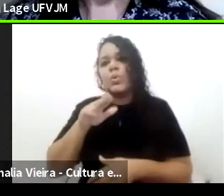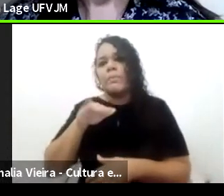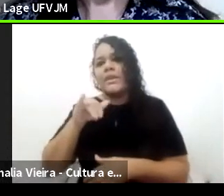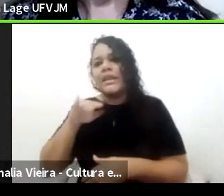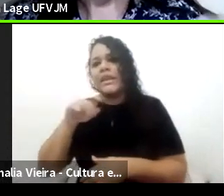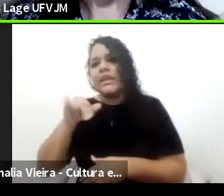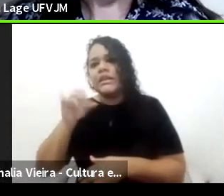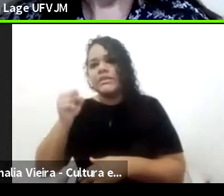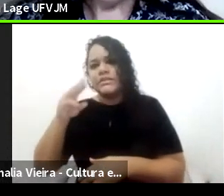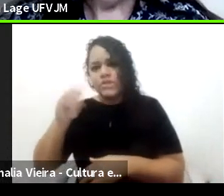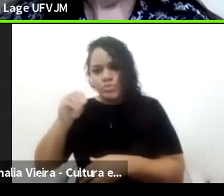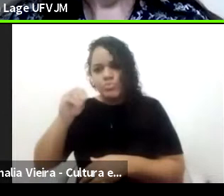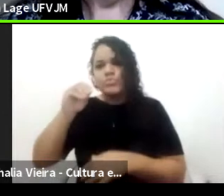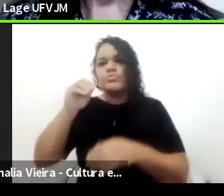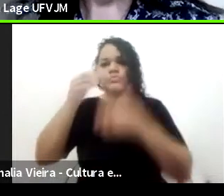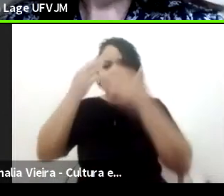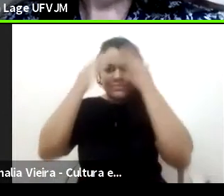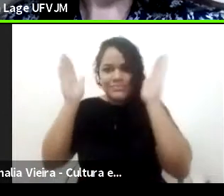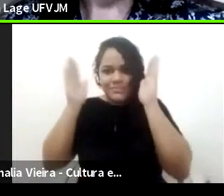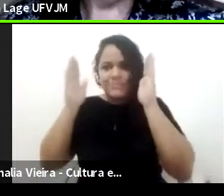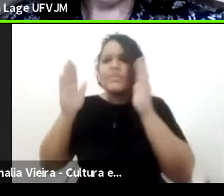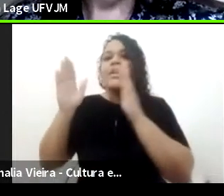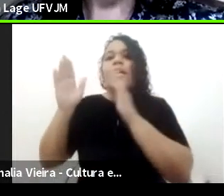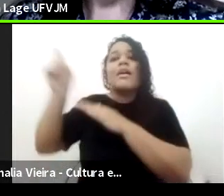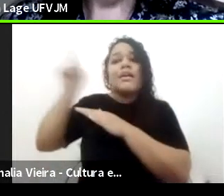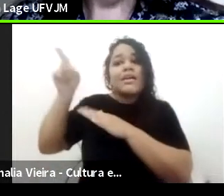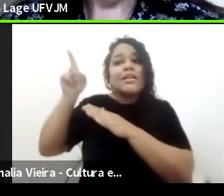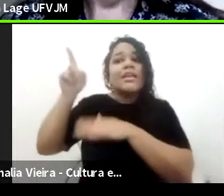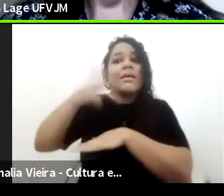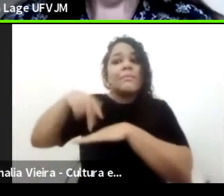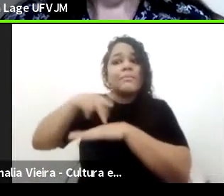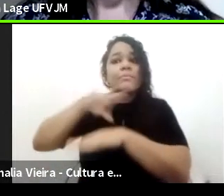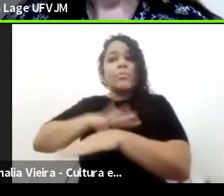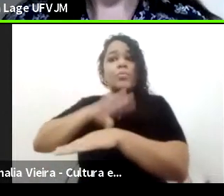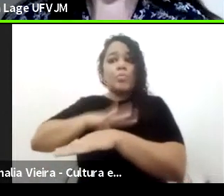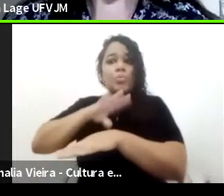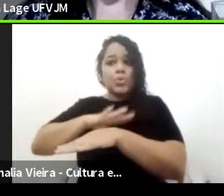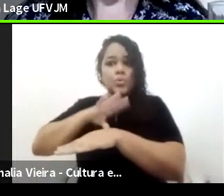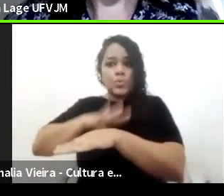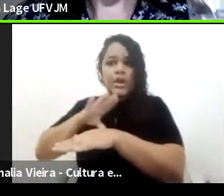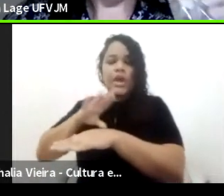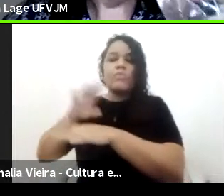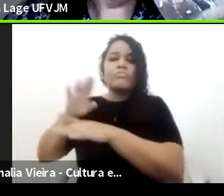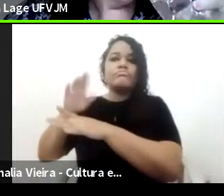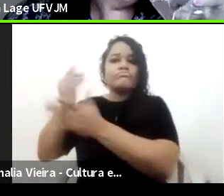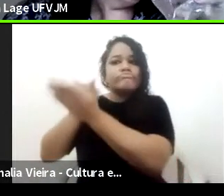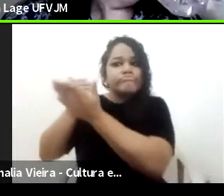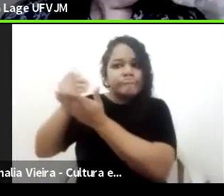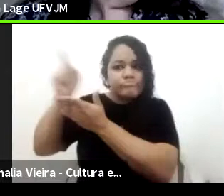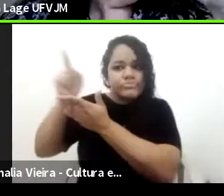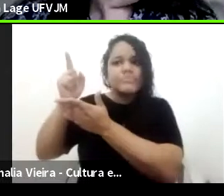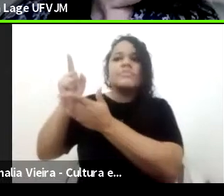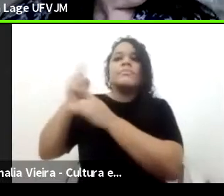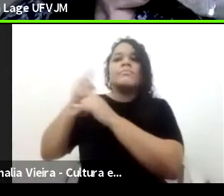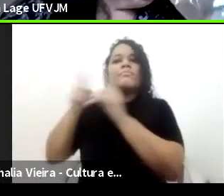e que vai circular em Portugal na segunda metade do século XVIII, principalmente, né?